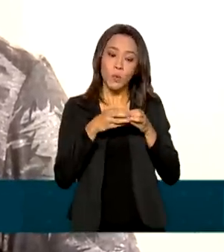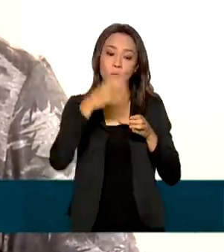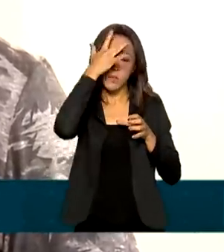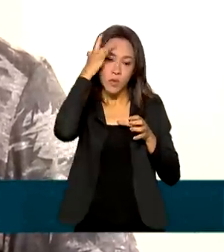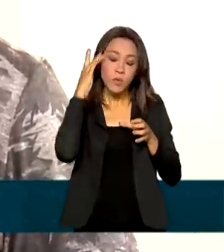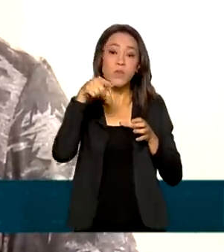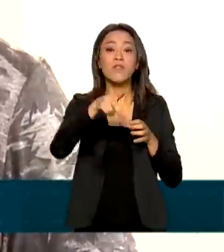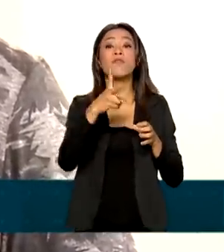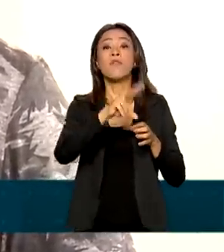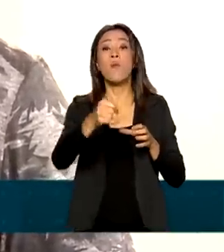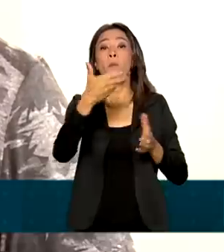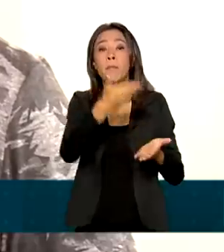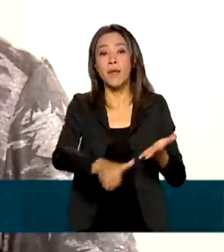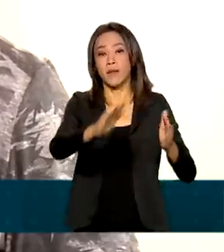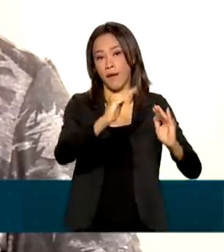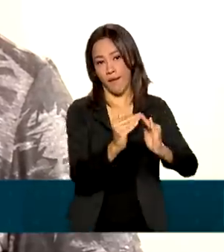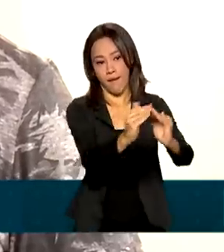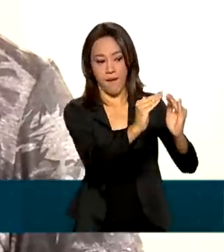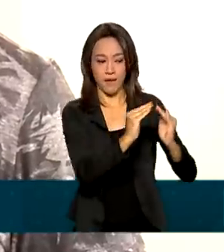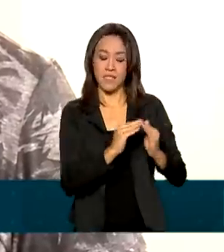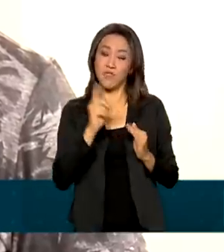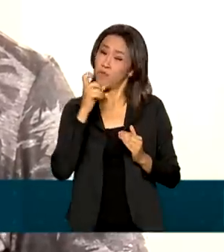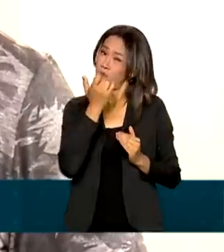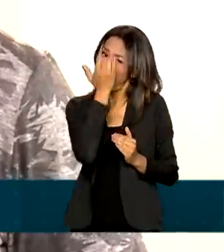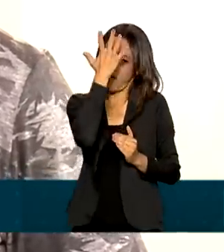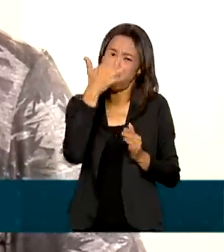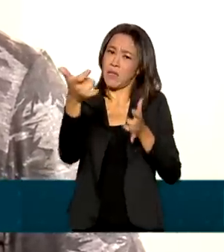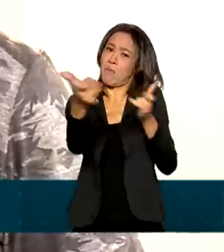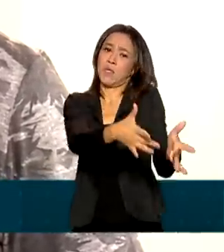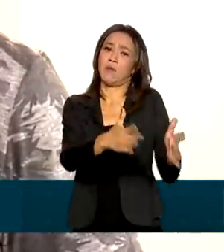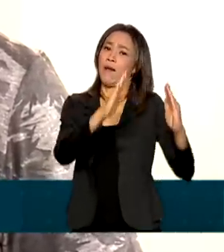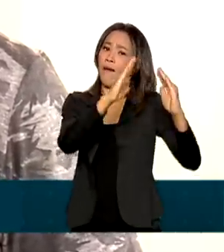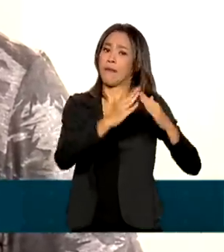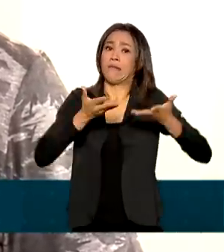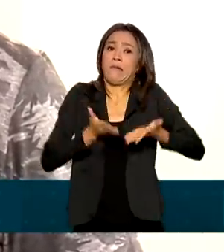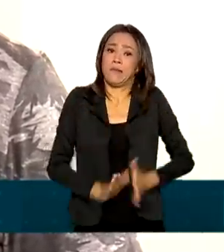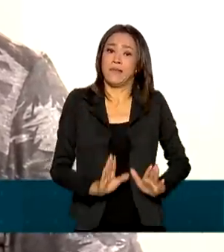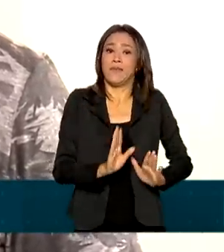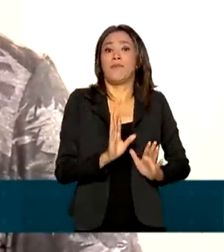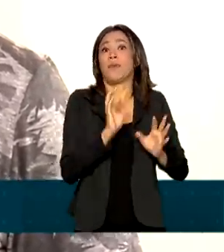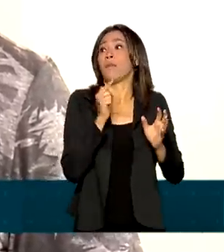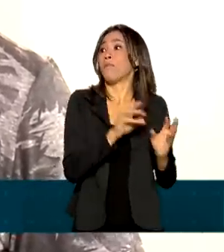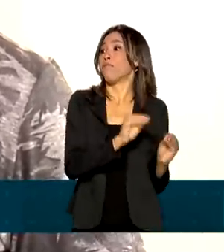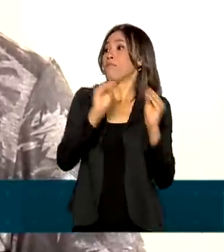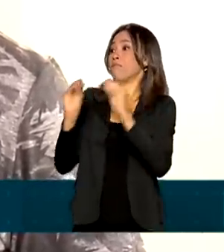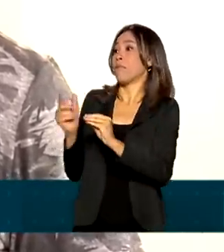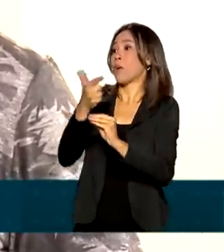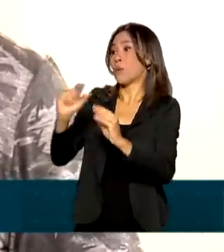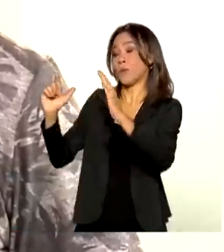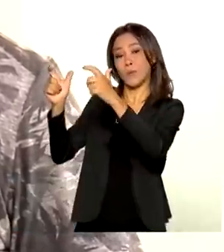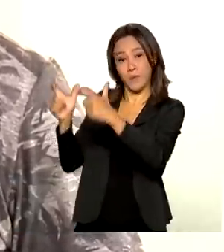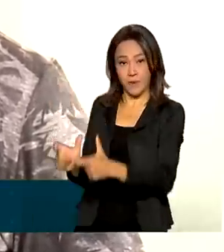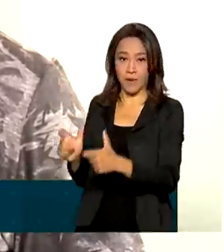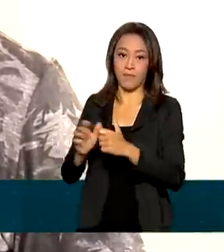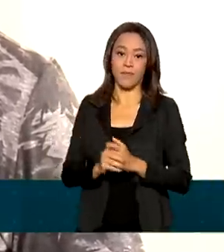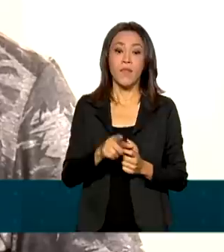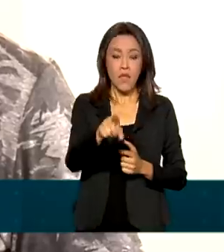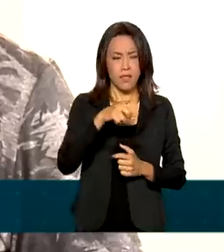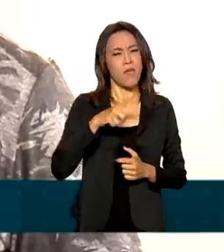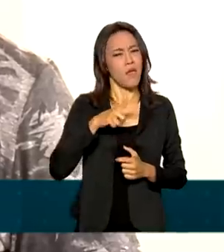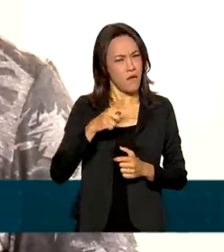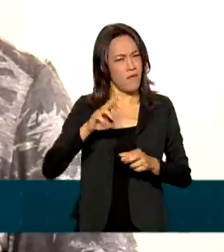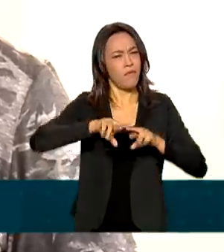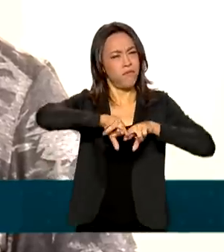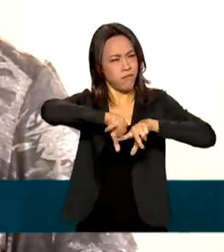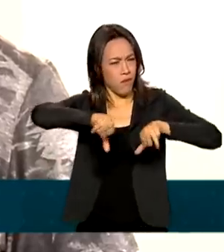Oticica e diz que não foi fácil deixar o lugar onde nasceu para trás. Como teve várias reuniões e a gente participando, nós